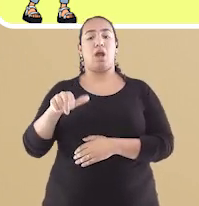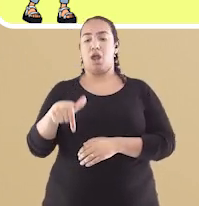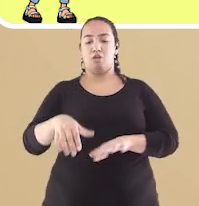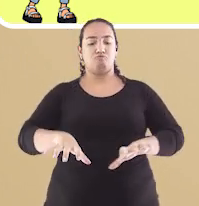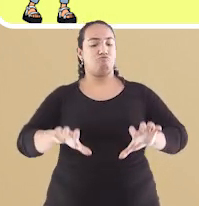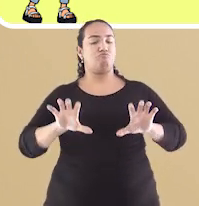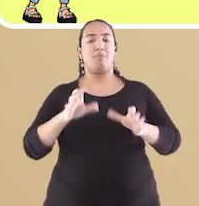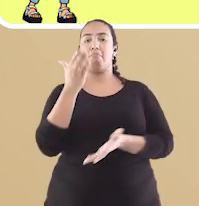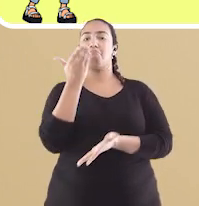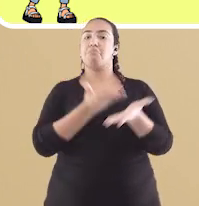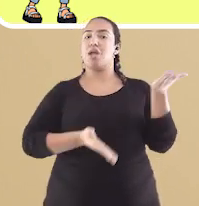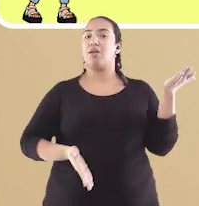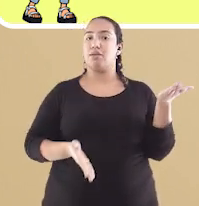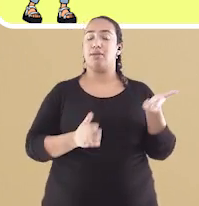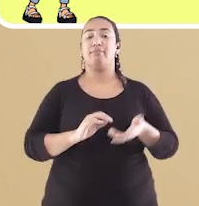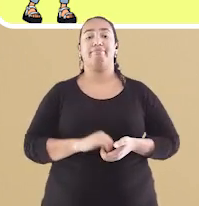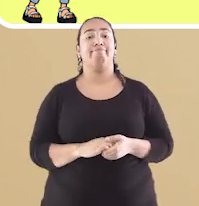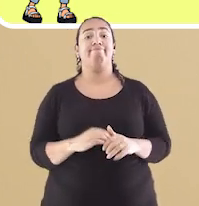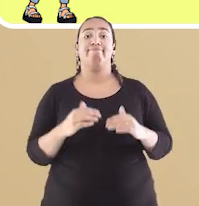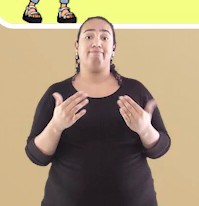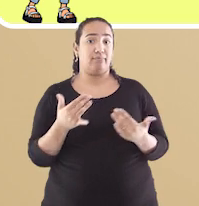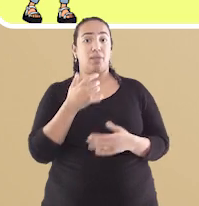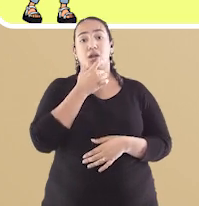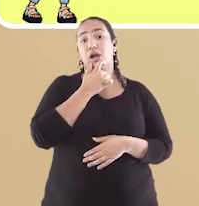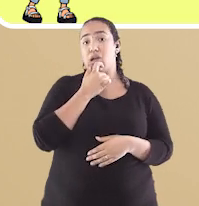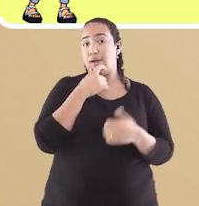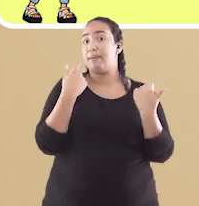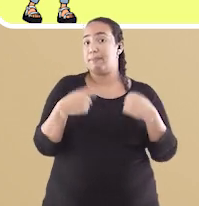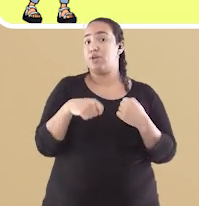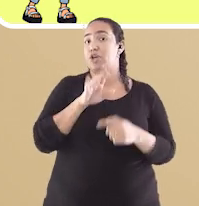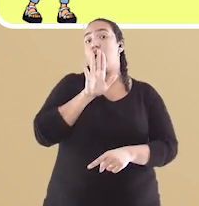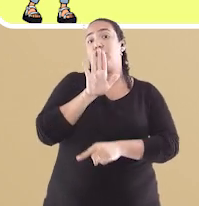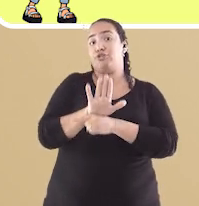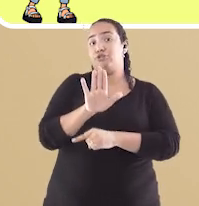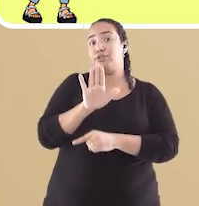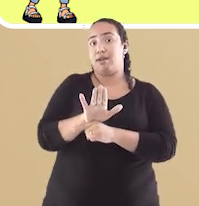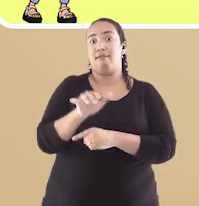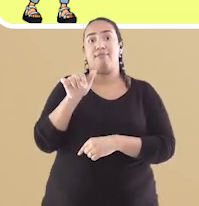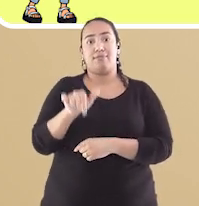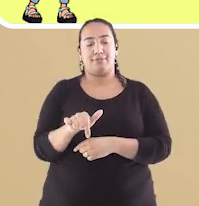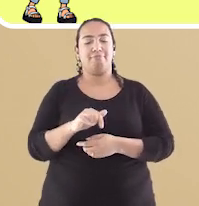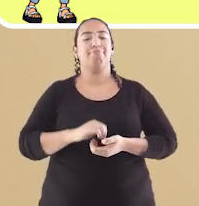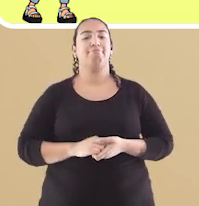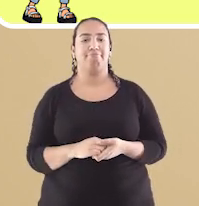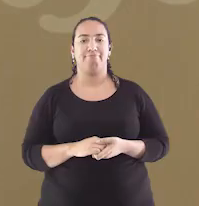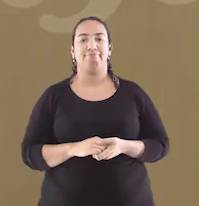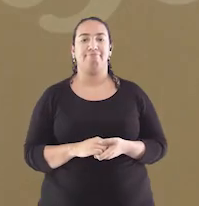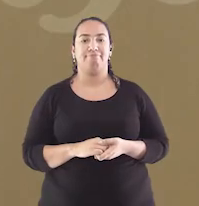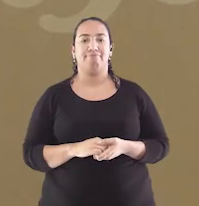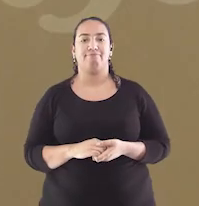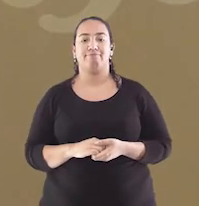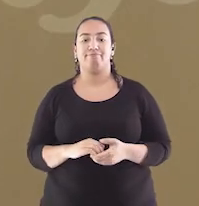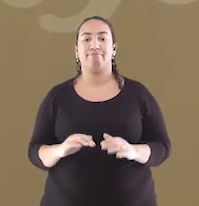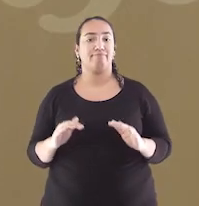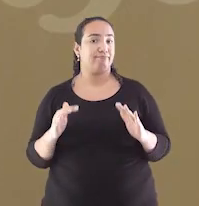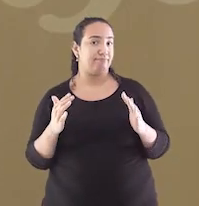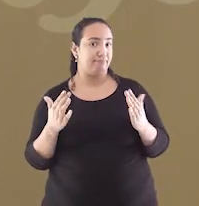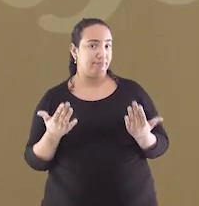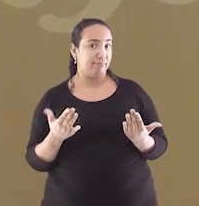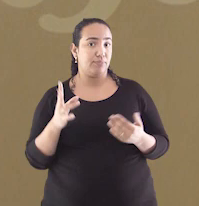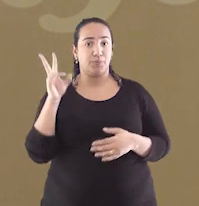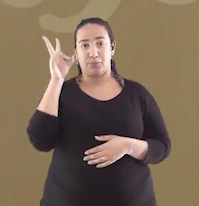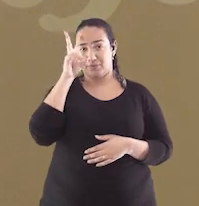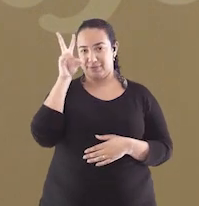do trono. A Inglaterra teve que entrar no jogo com Napoleão para escapar dessa. Bom, uma